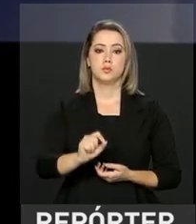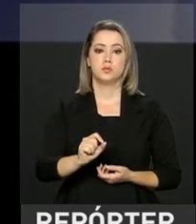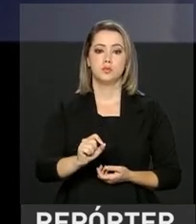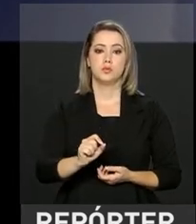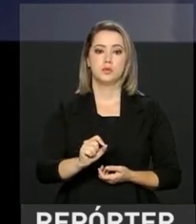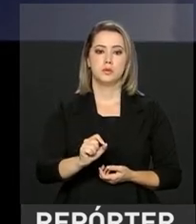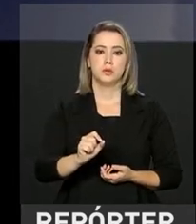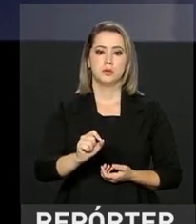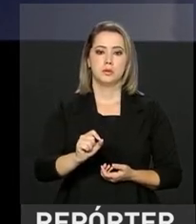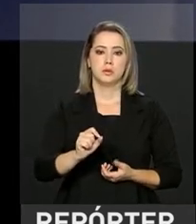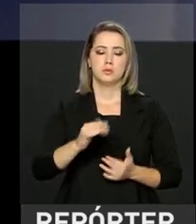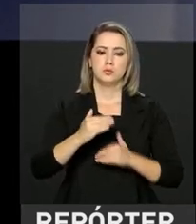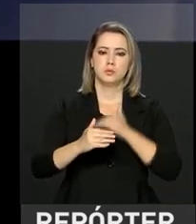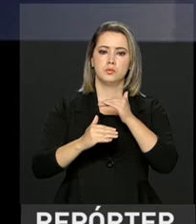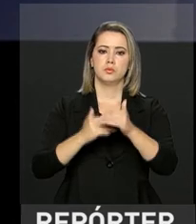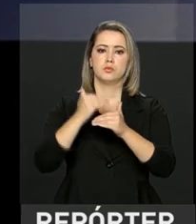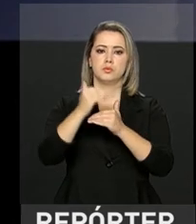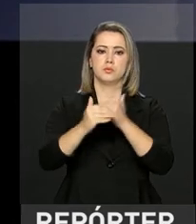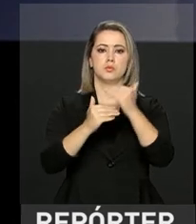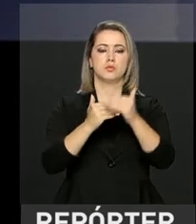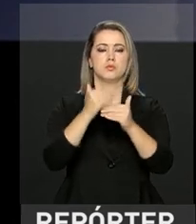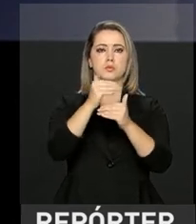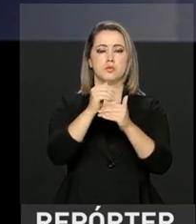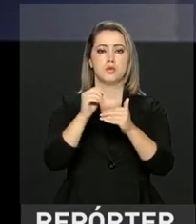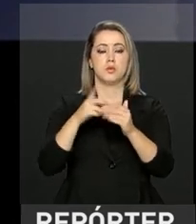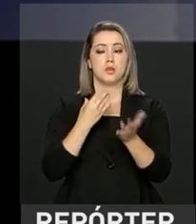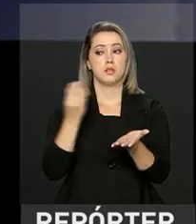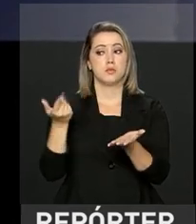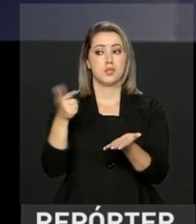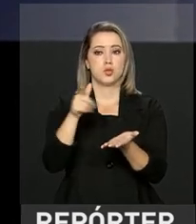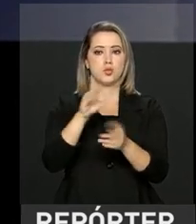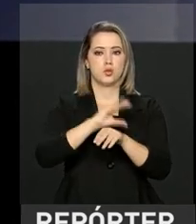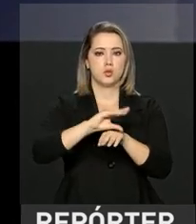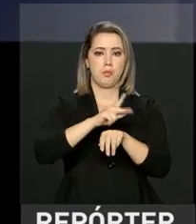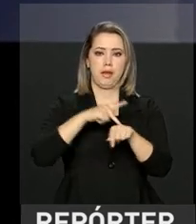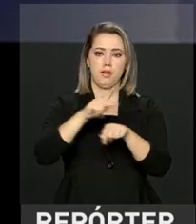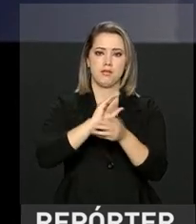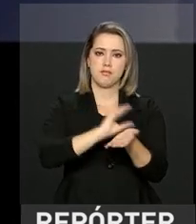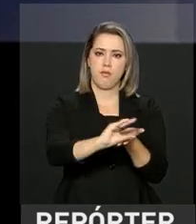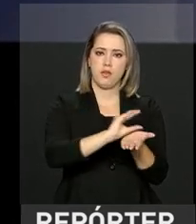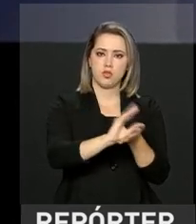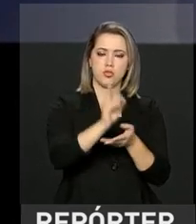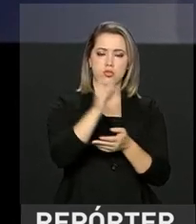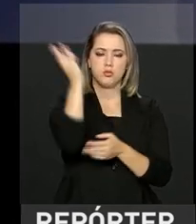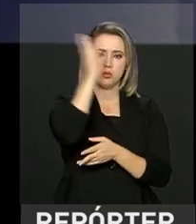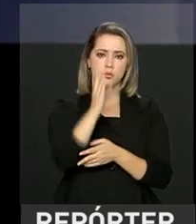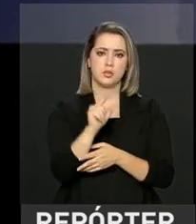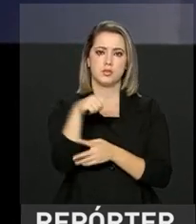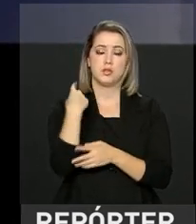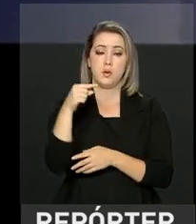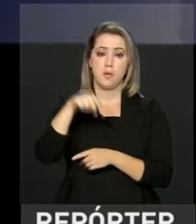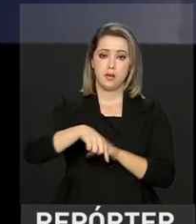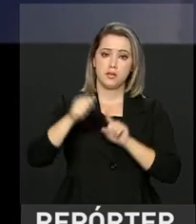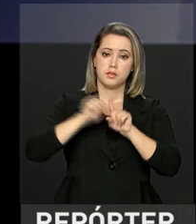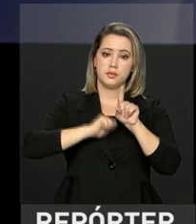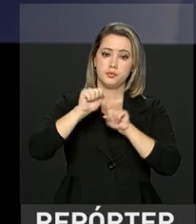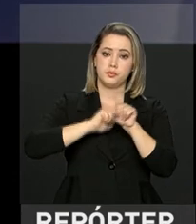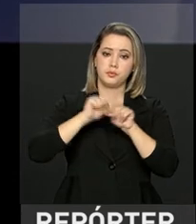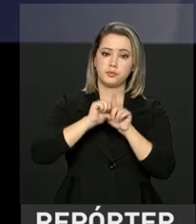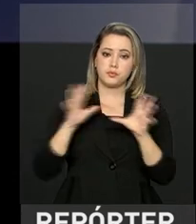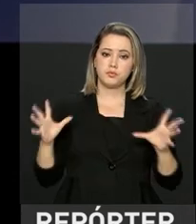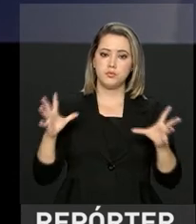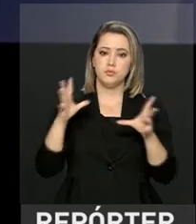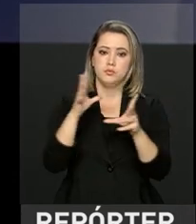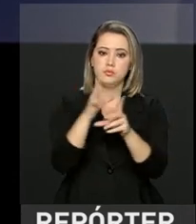Tivemos o crescimento do investimento externo no Brasil. Nós agora, neste mês, acumulamos 86